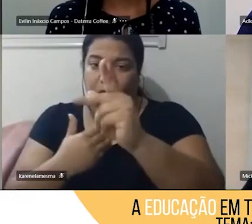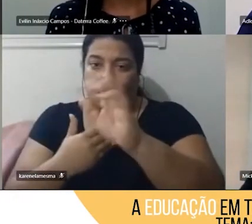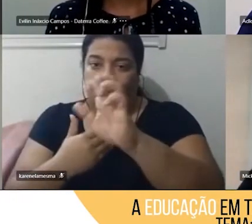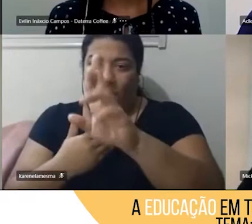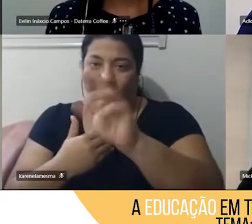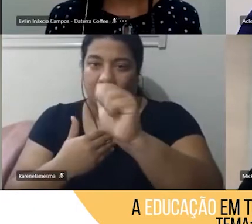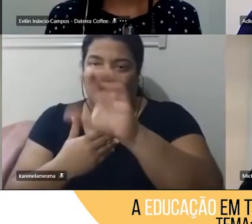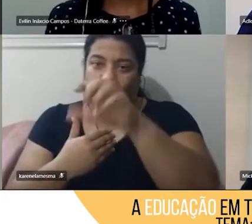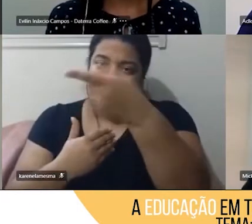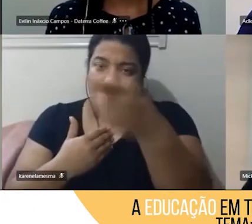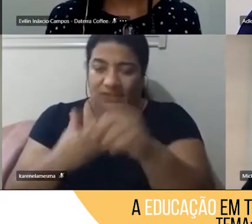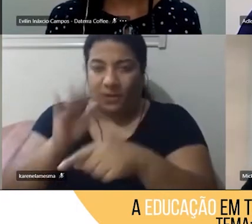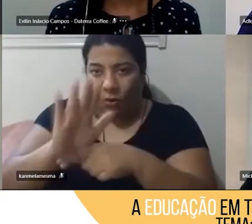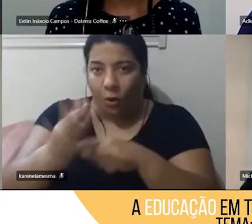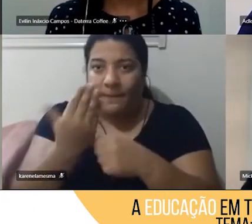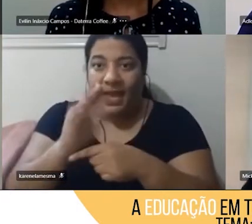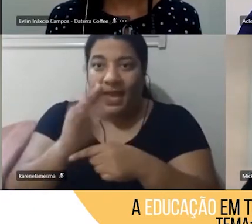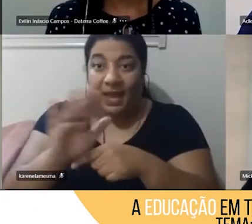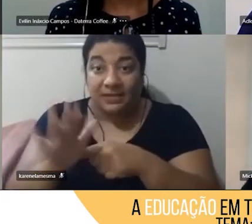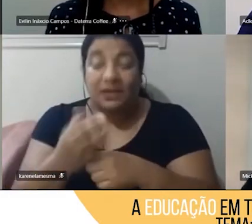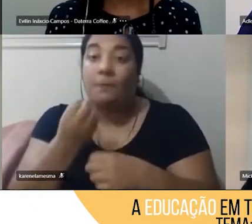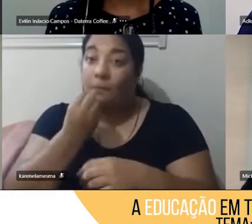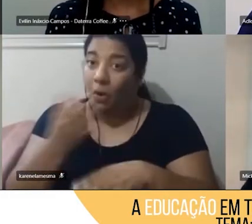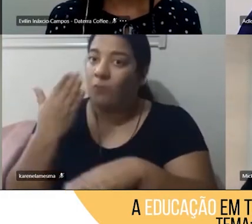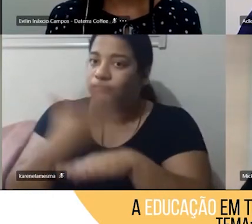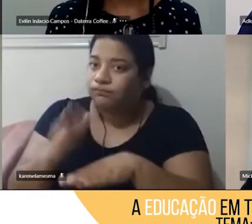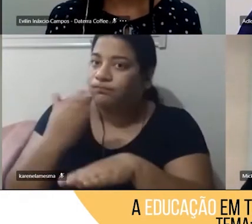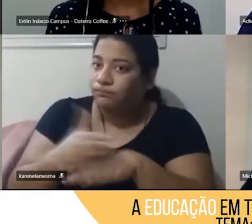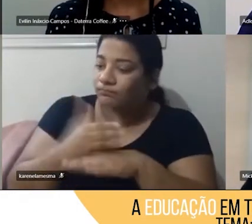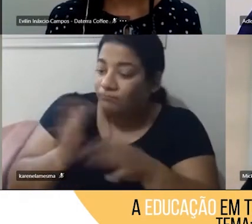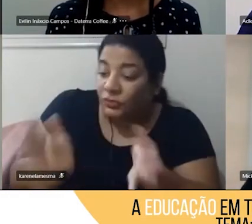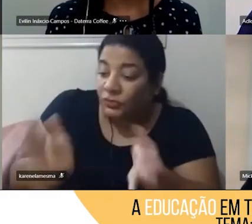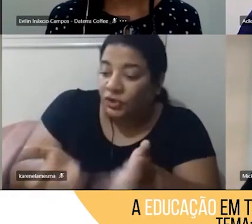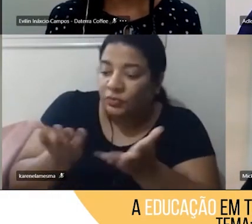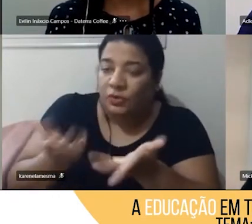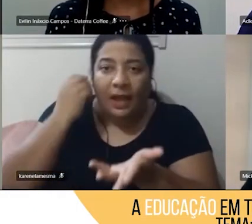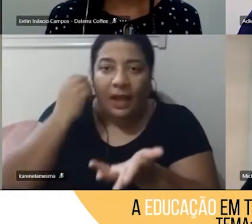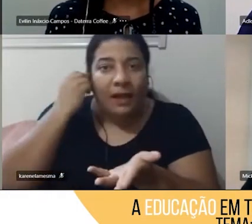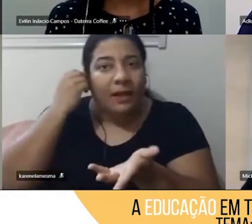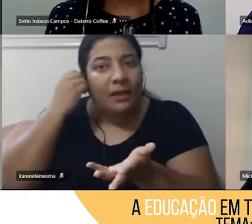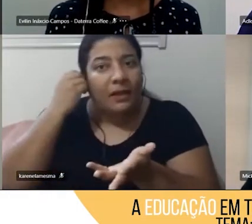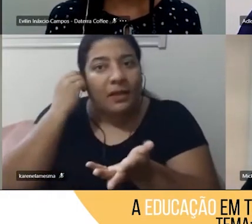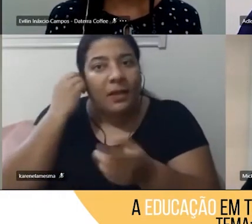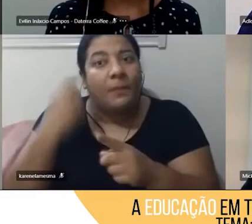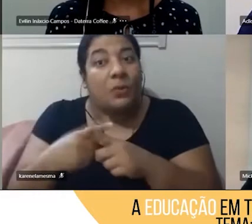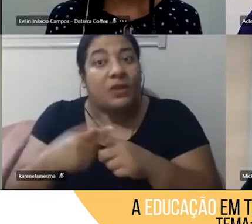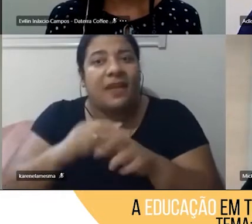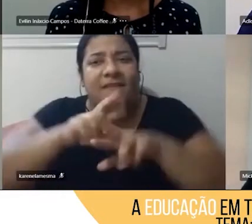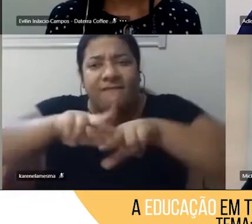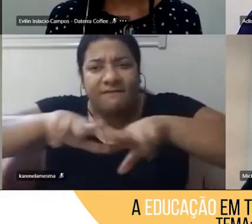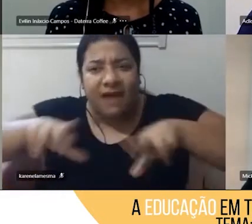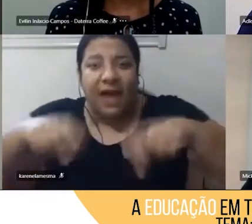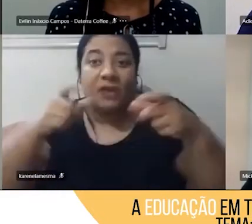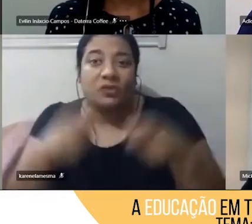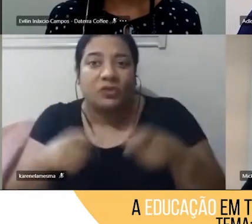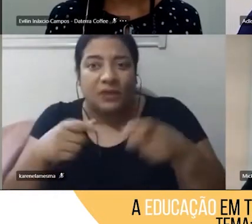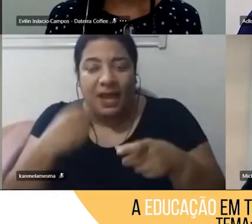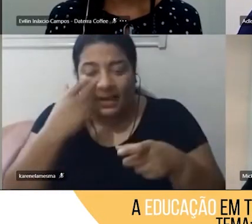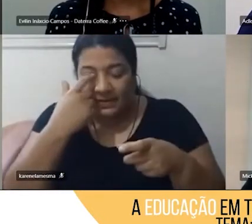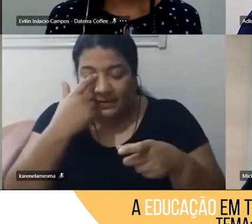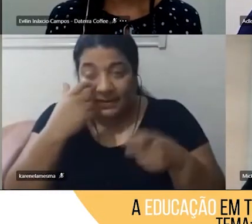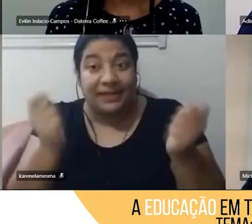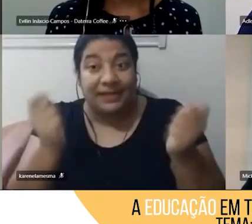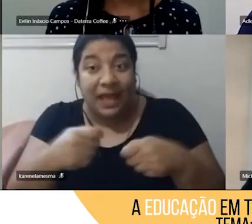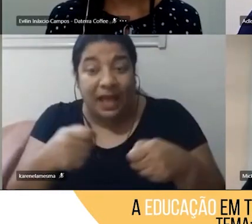muito bom da gente estimular, e a gente tem vários espaços, pensando que a escola é um super espaço de convivência, a